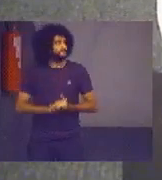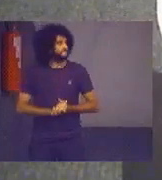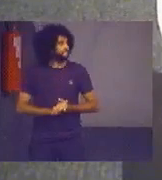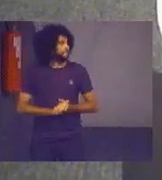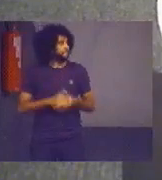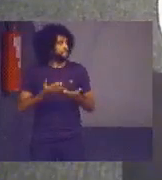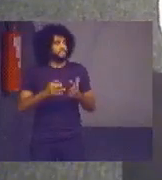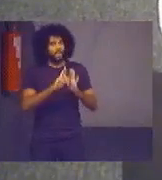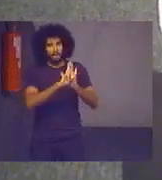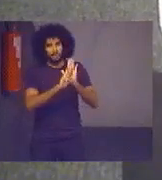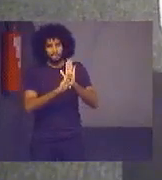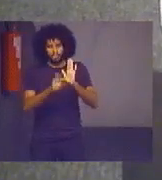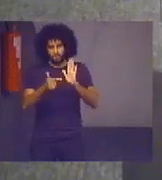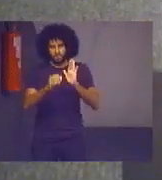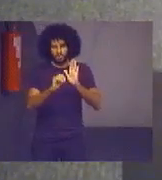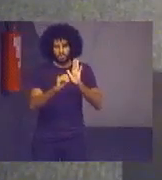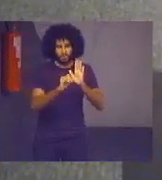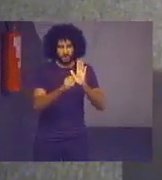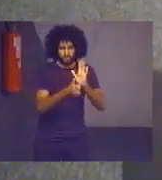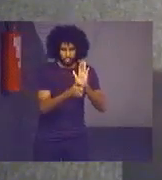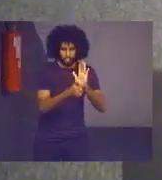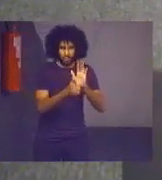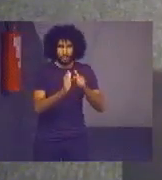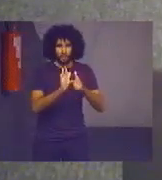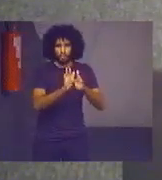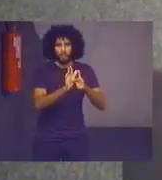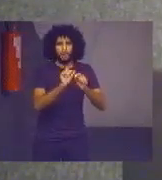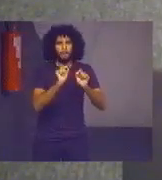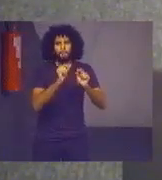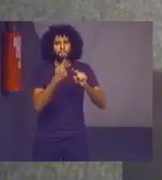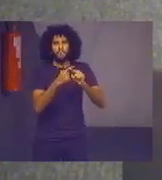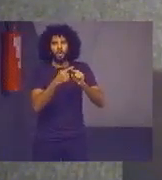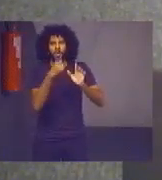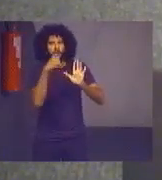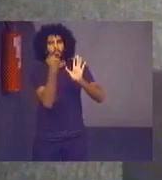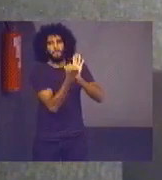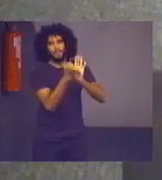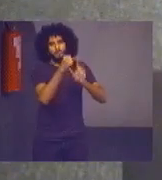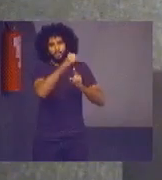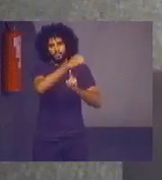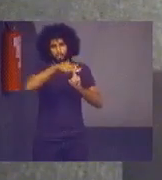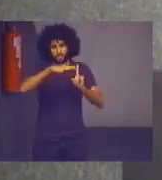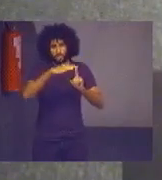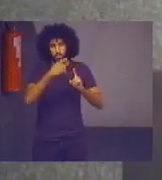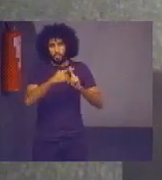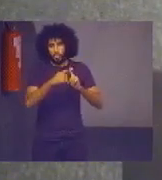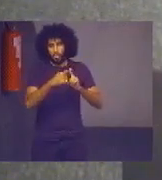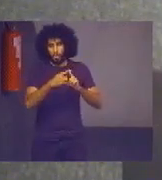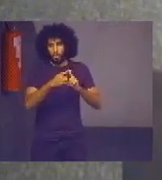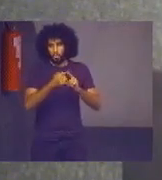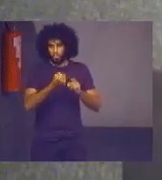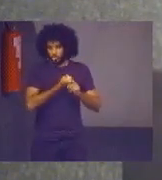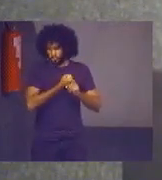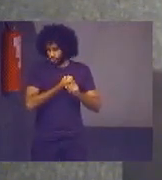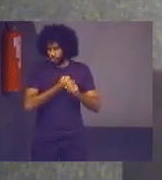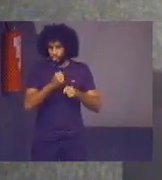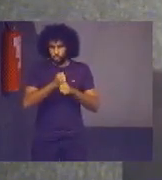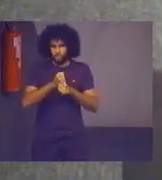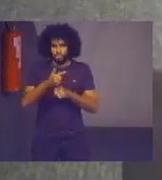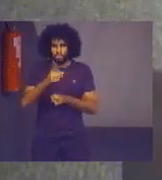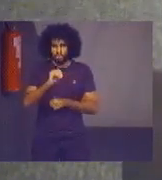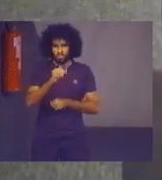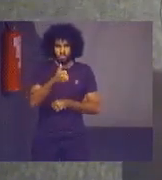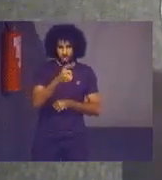a resolução 201, e a gente vai mostrar aqui que ela foi um marco, na verdade, que os números de 2015 para cá, desde que ela foi